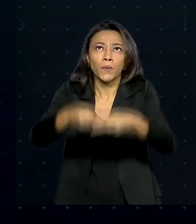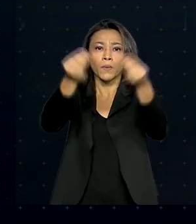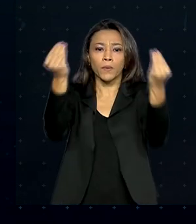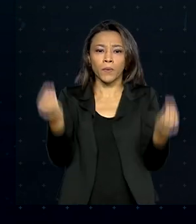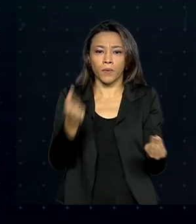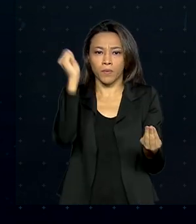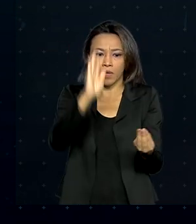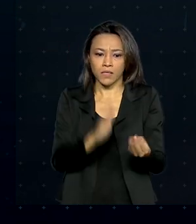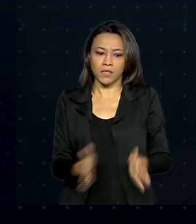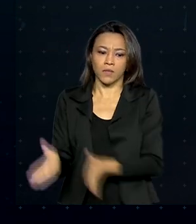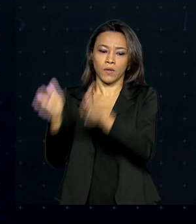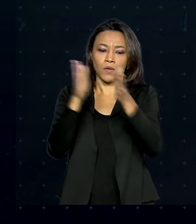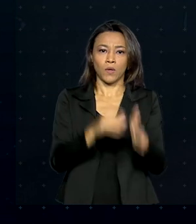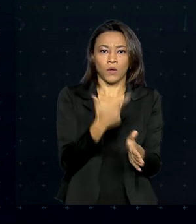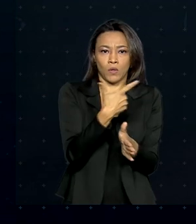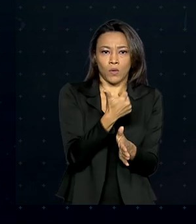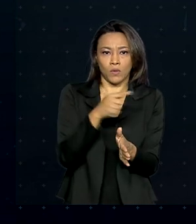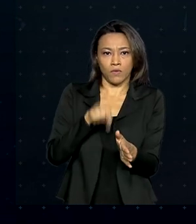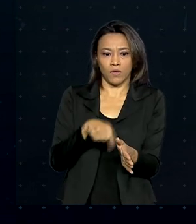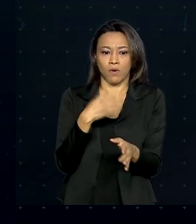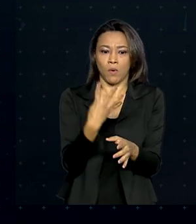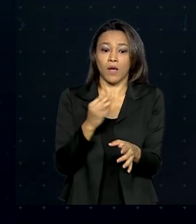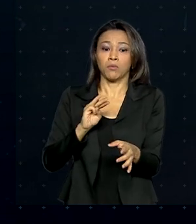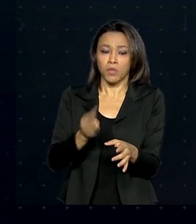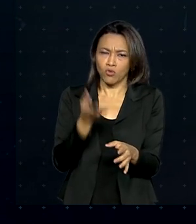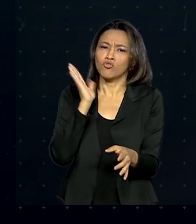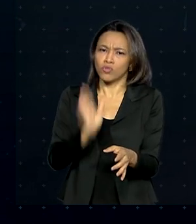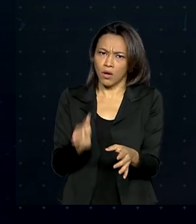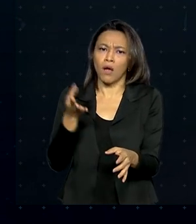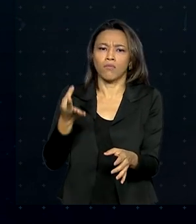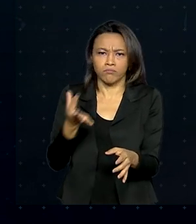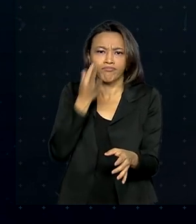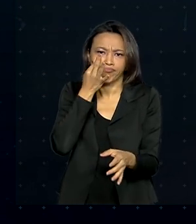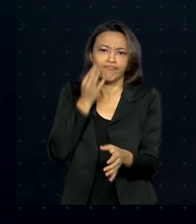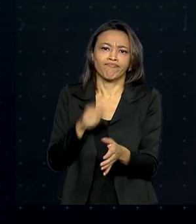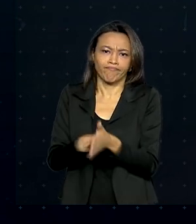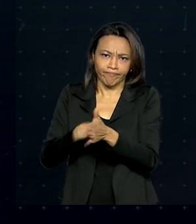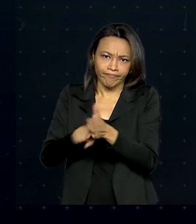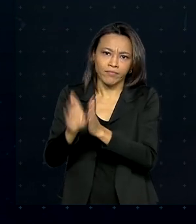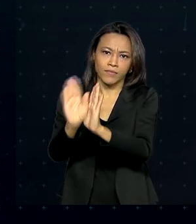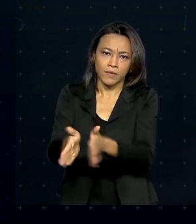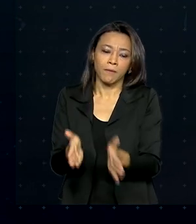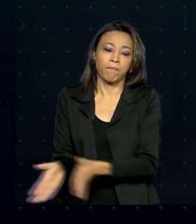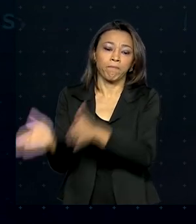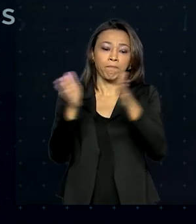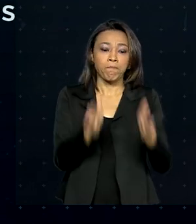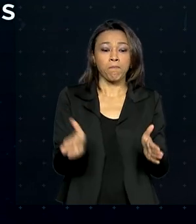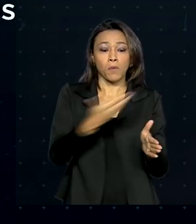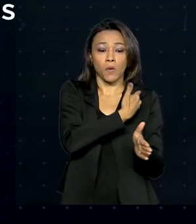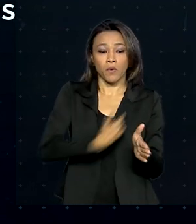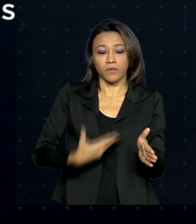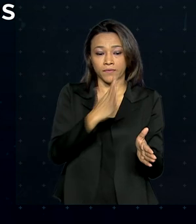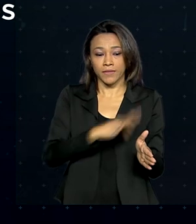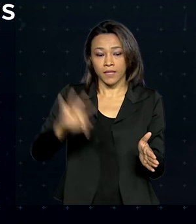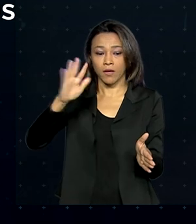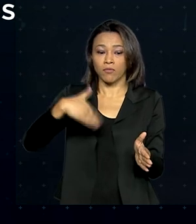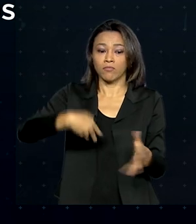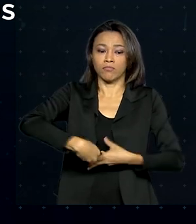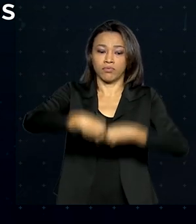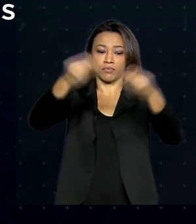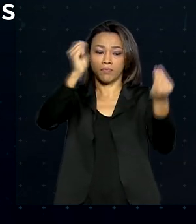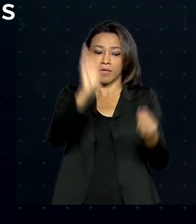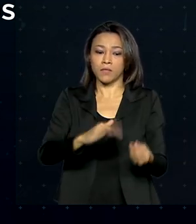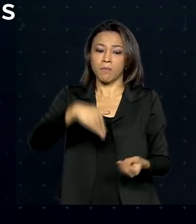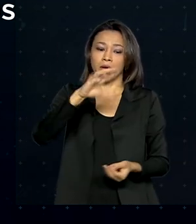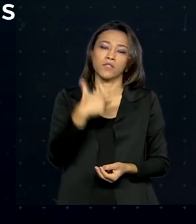12,4 milhões deles já realizados. O governo federal já distribuiu por todo o Brasil mais de 20 milhões